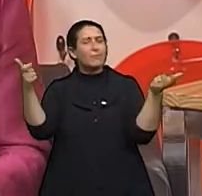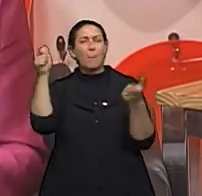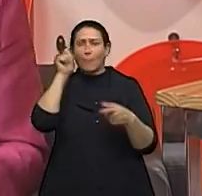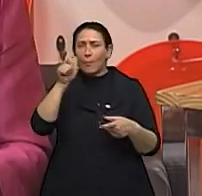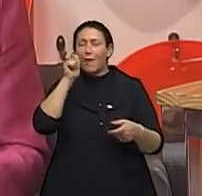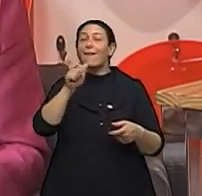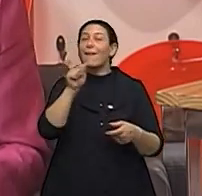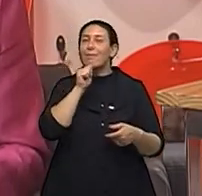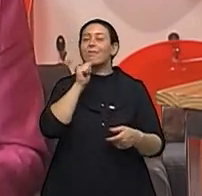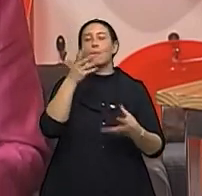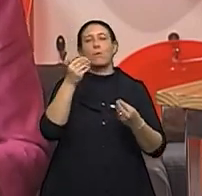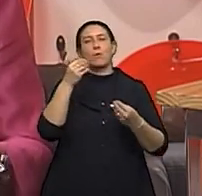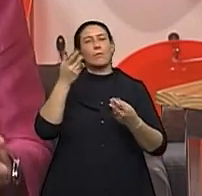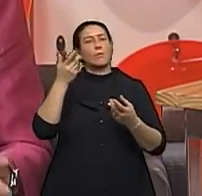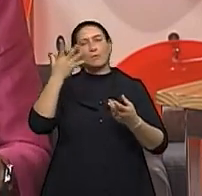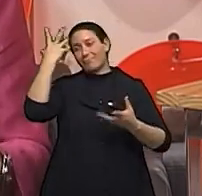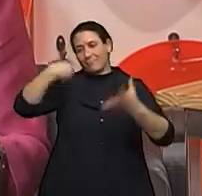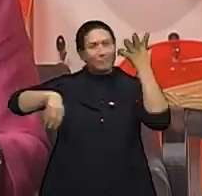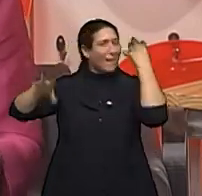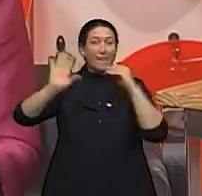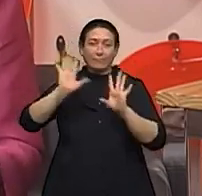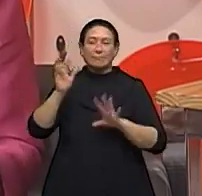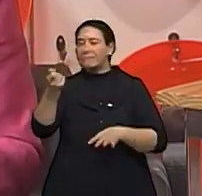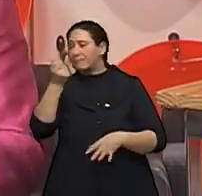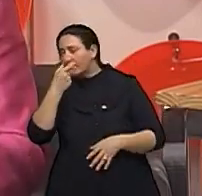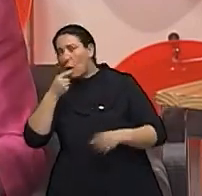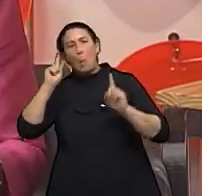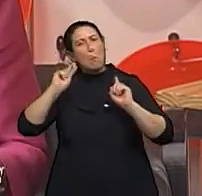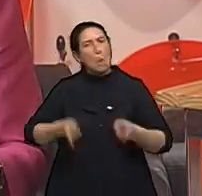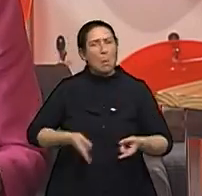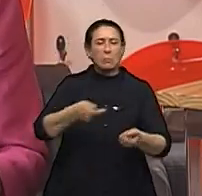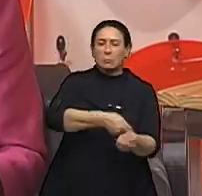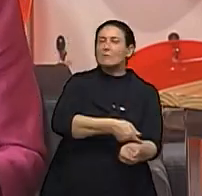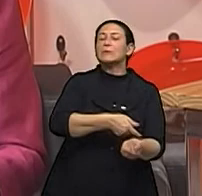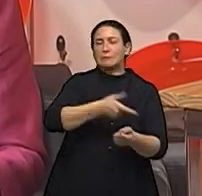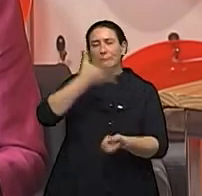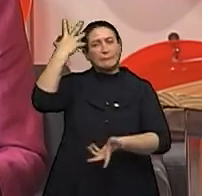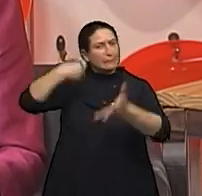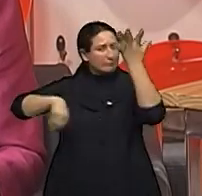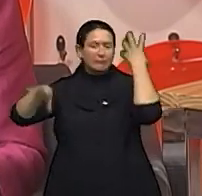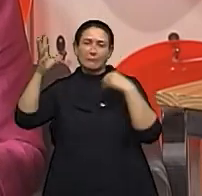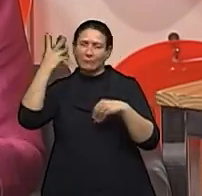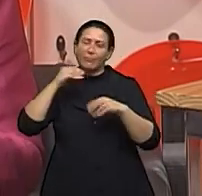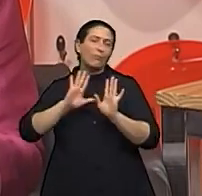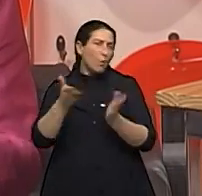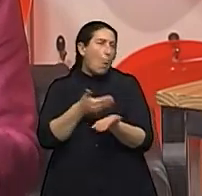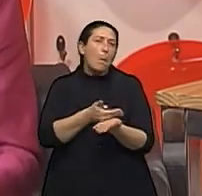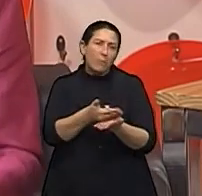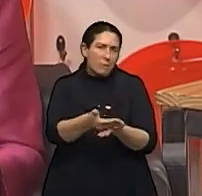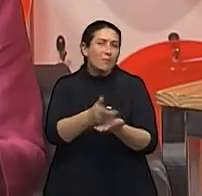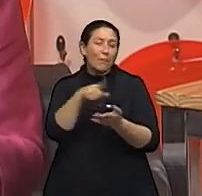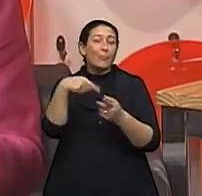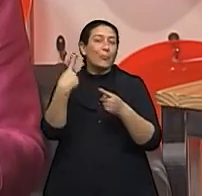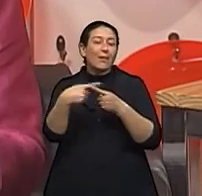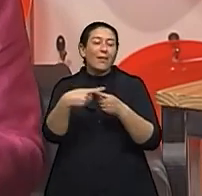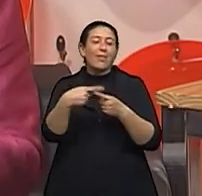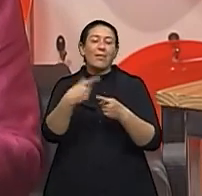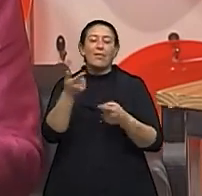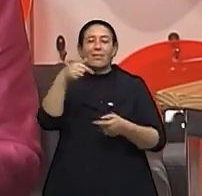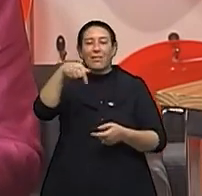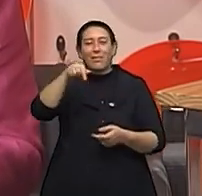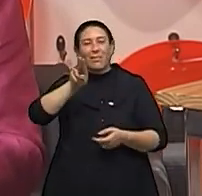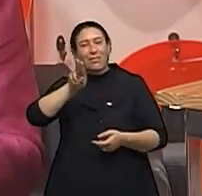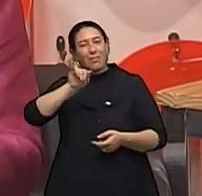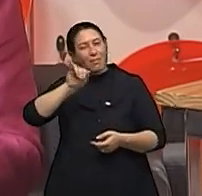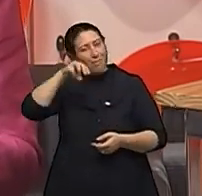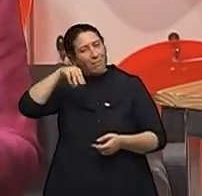maioria dos casos, é inevitável, pelo menos na primeira fase do câncer. Ah, ok. As químios que